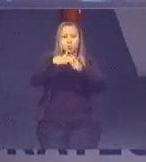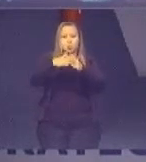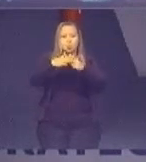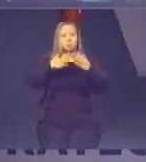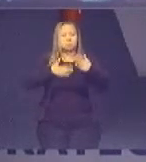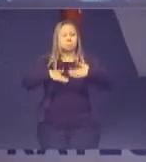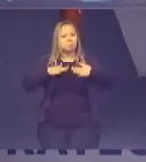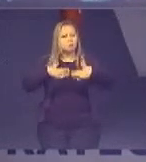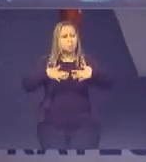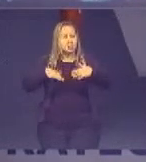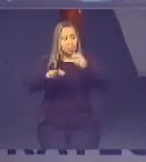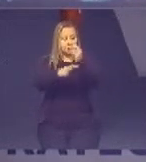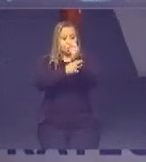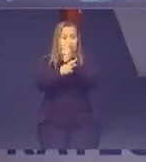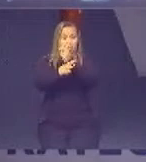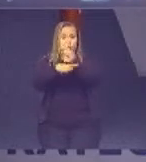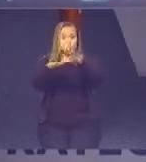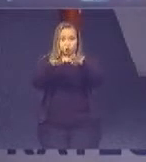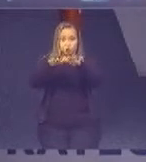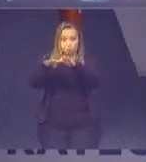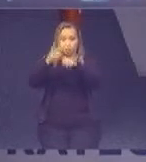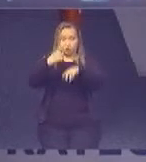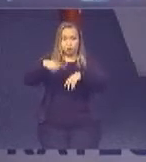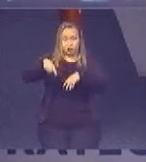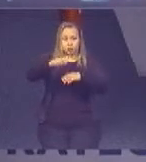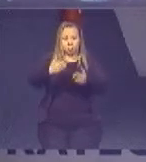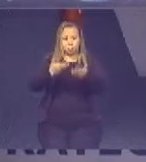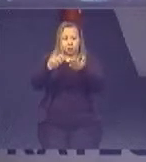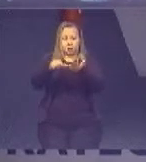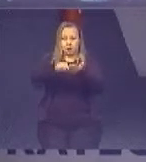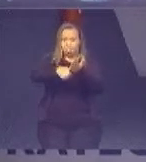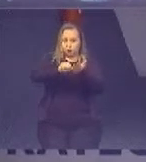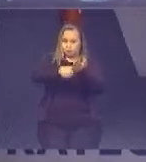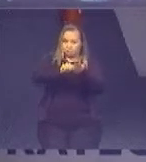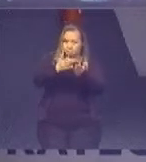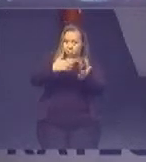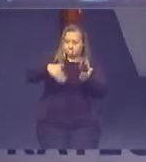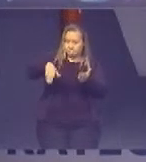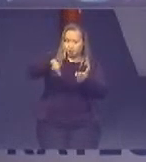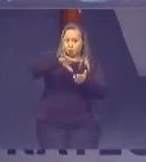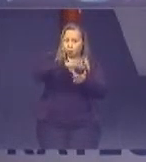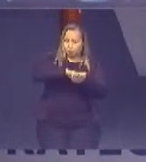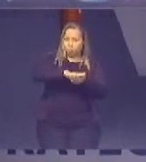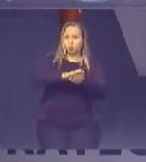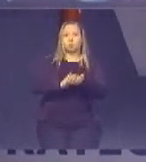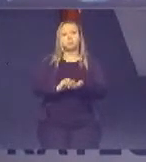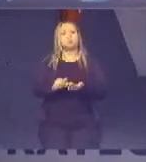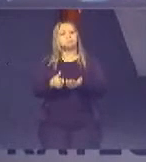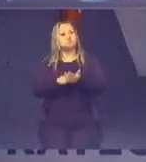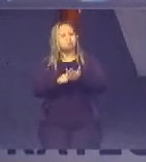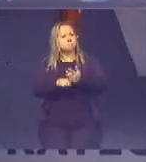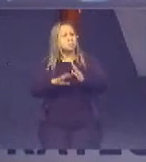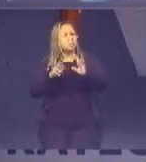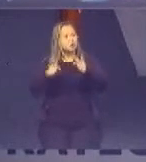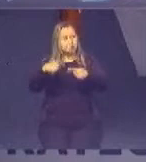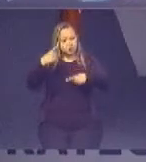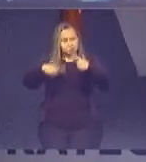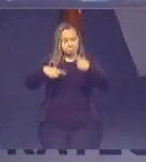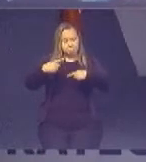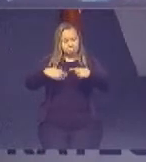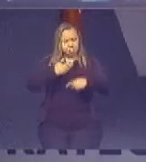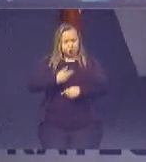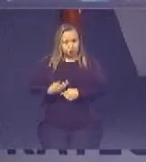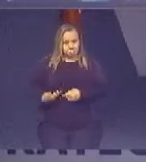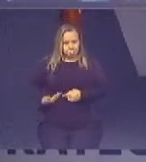igualdade para todos, fornecer identidade legal, incluindo o registro de nascimento, fazer cumprir políticas públicas, etc.